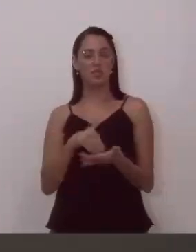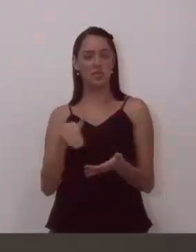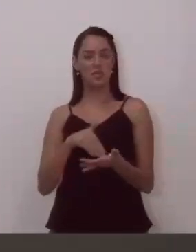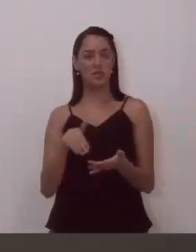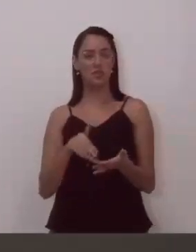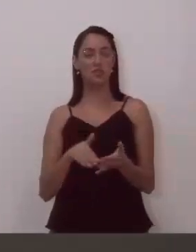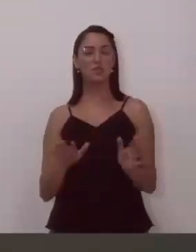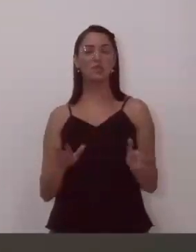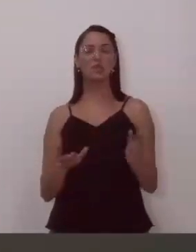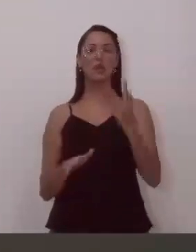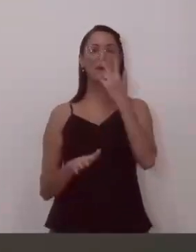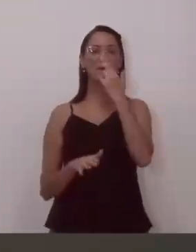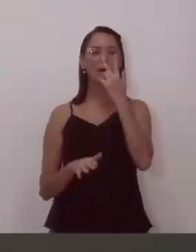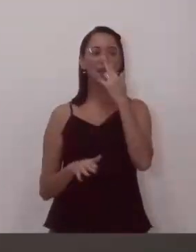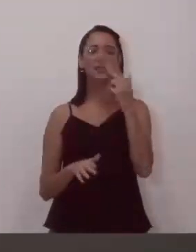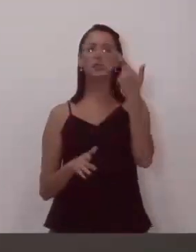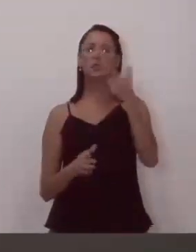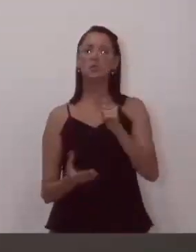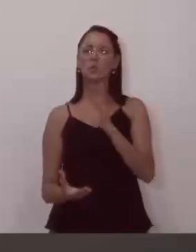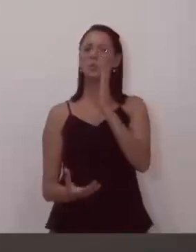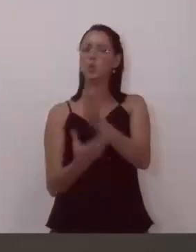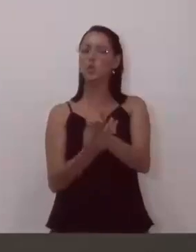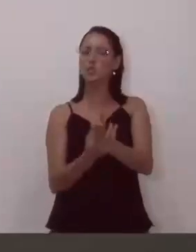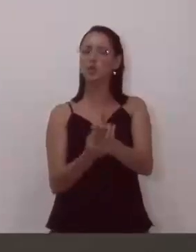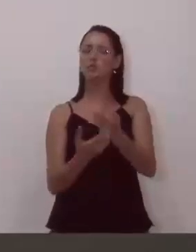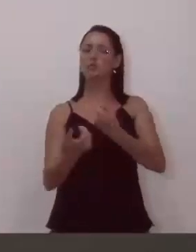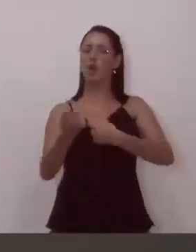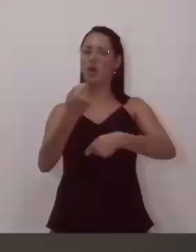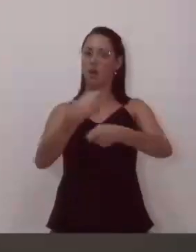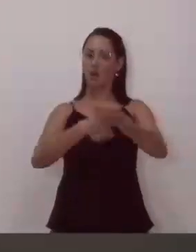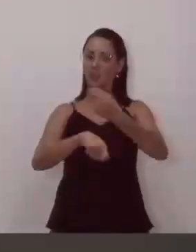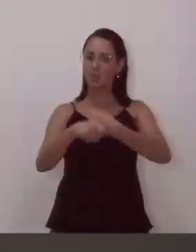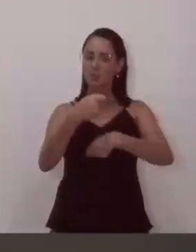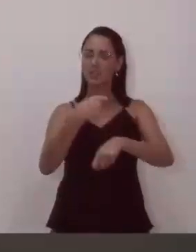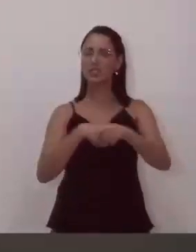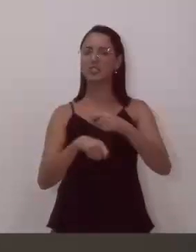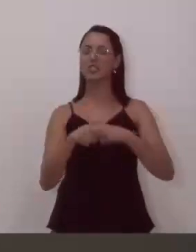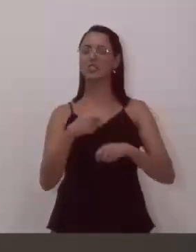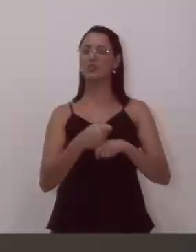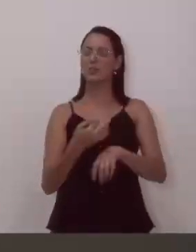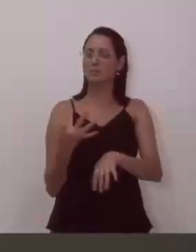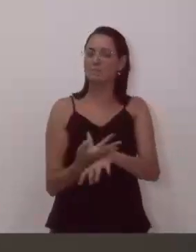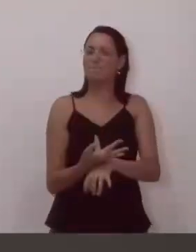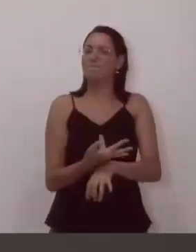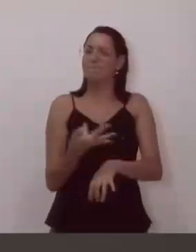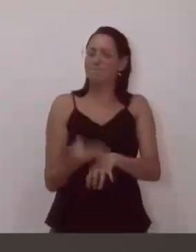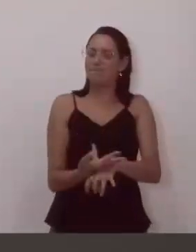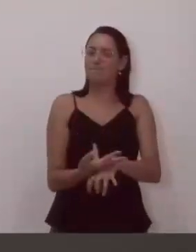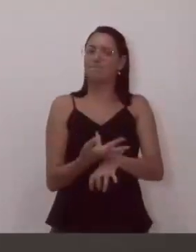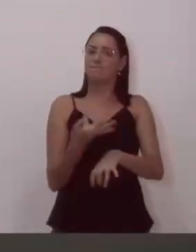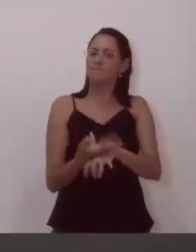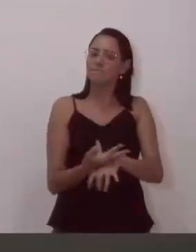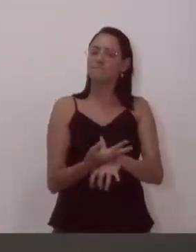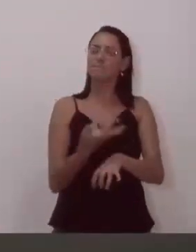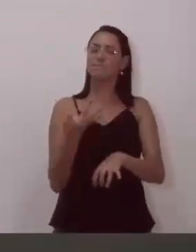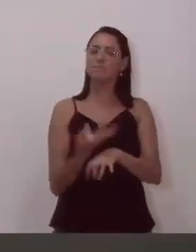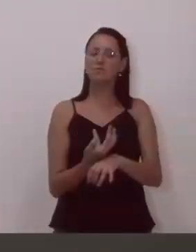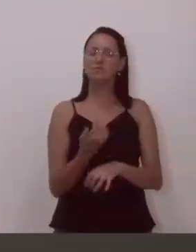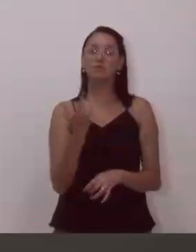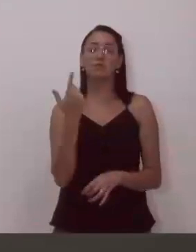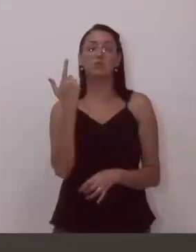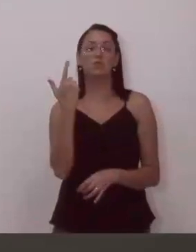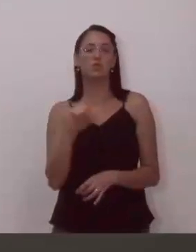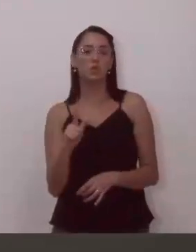Aparentemente estão usando processos administrativos para reprimir qualquer ato,